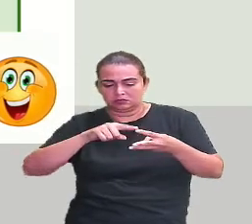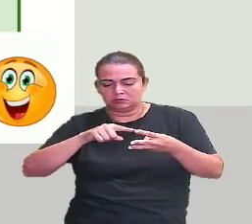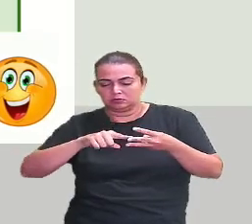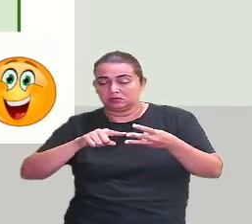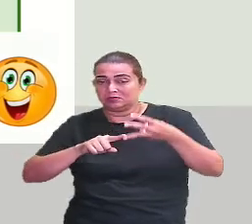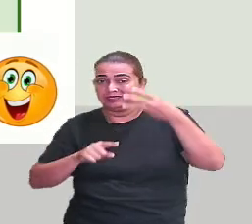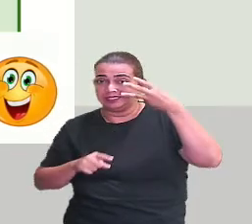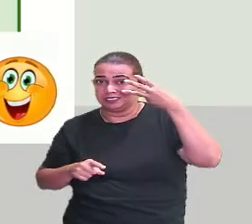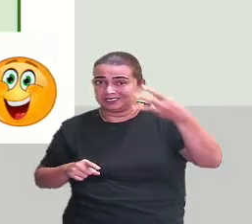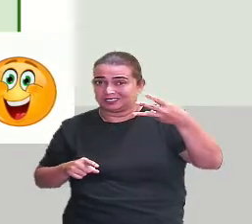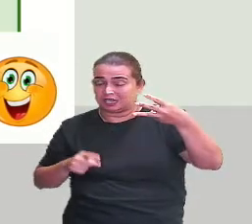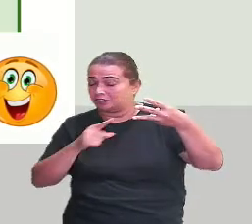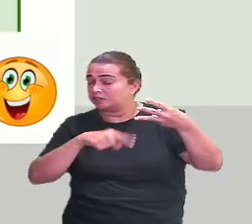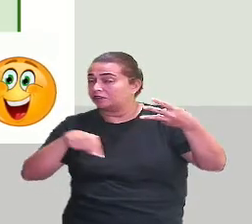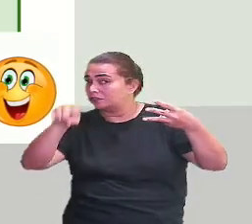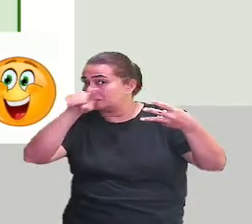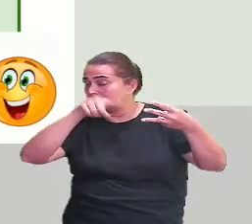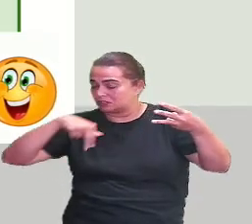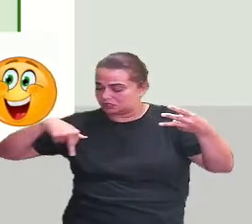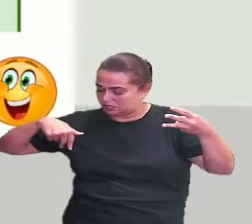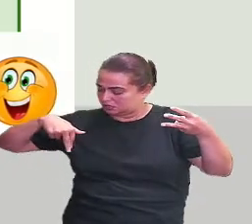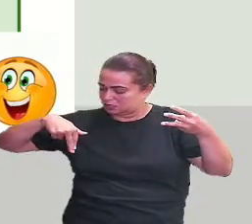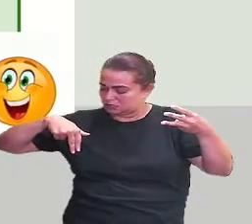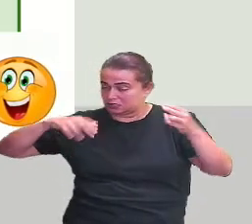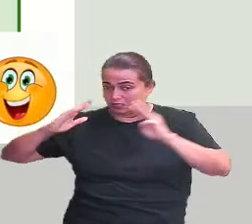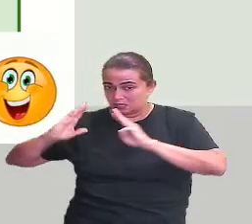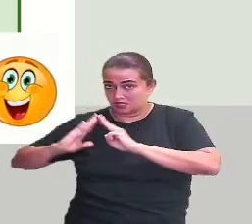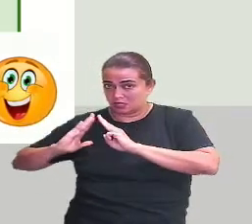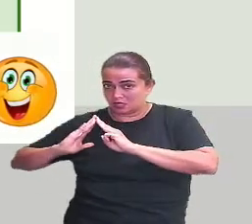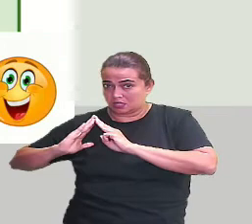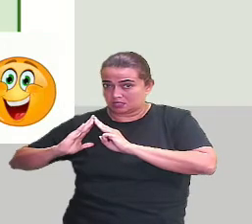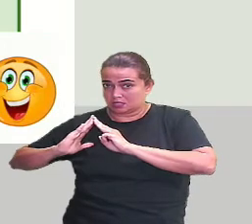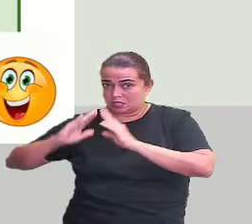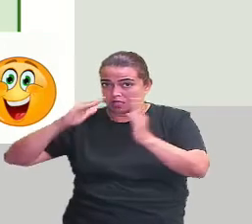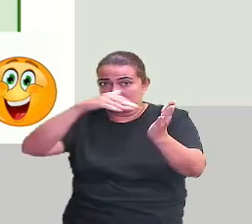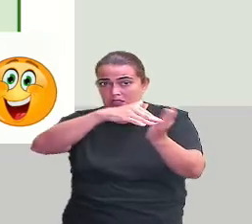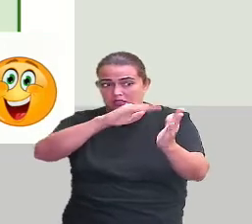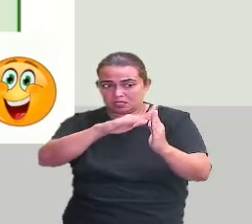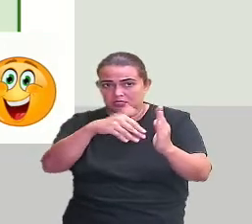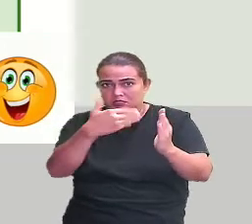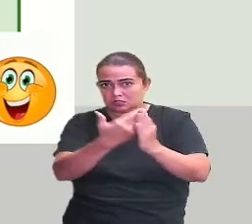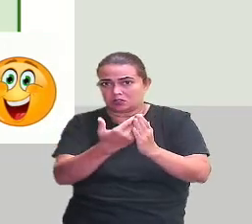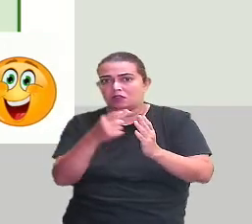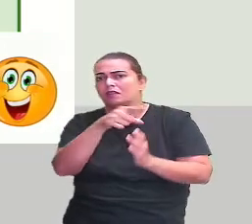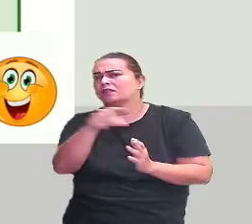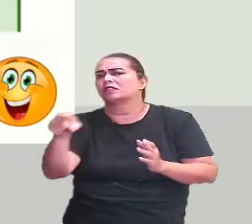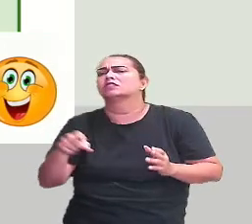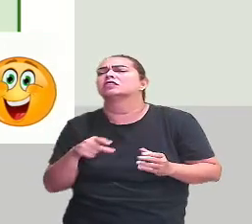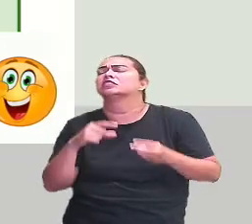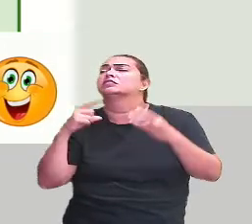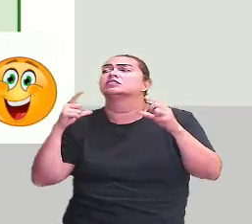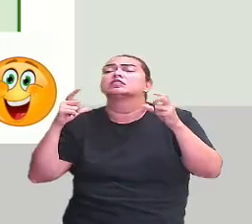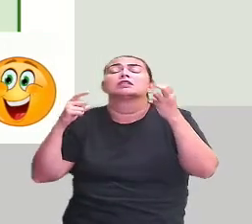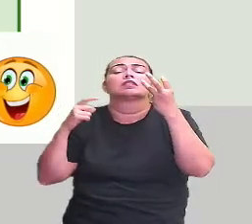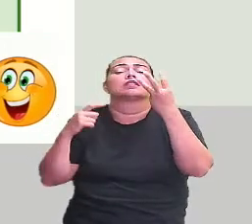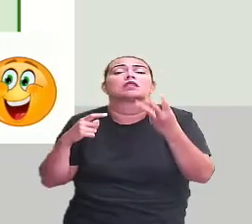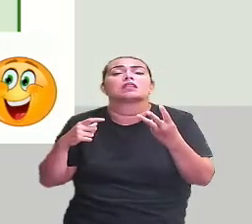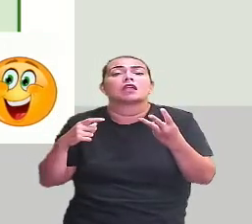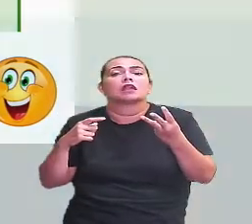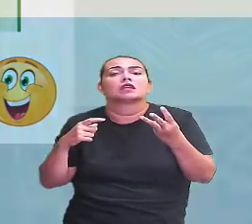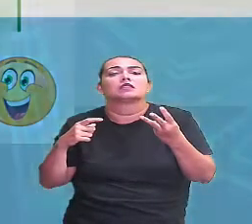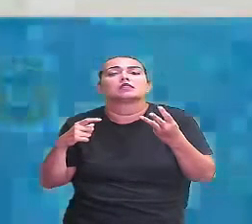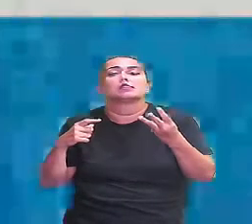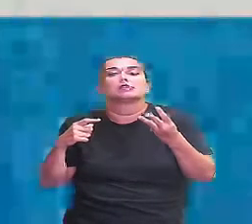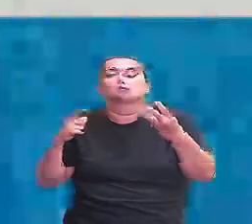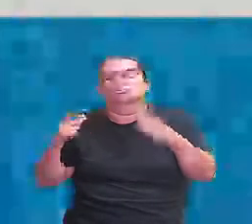passa ao percorrer o caminho da sua casa até a escola. Um desafio para todos os alunos aqui